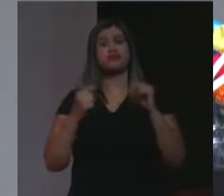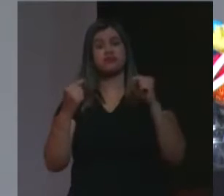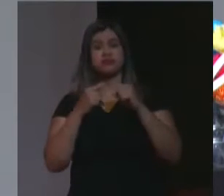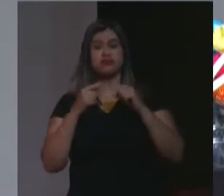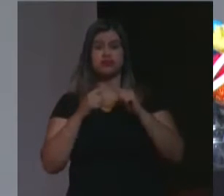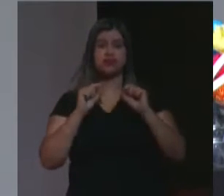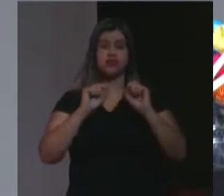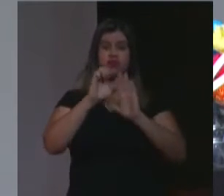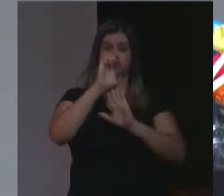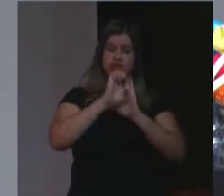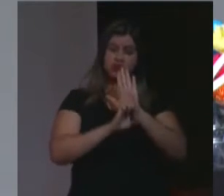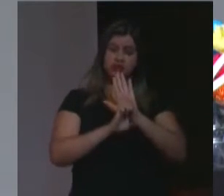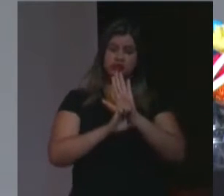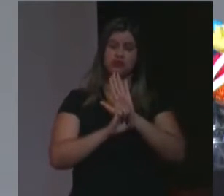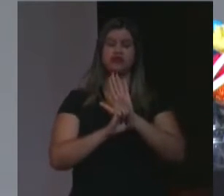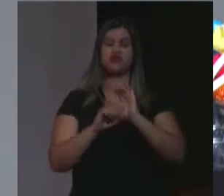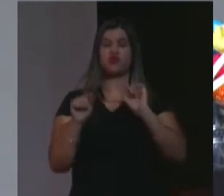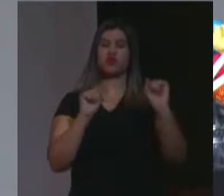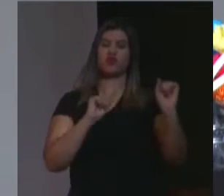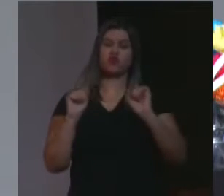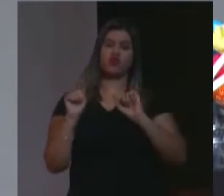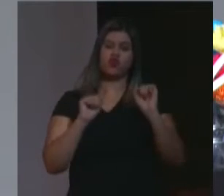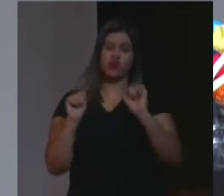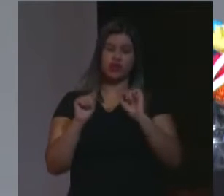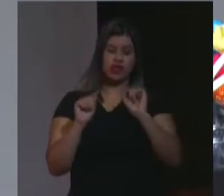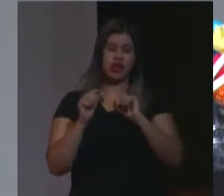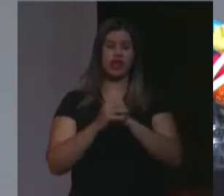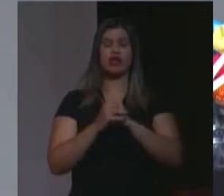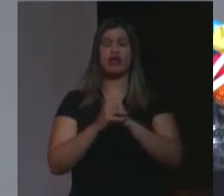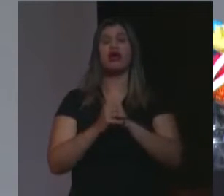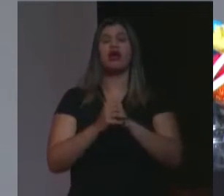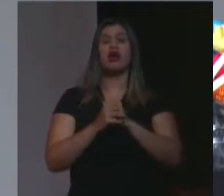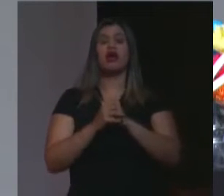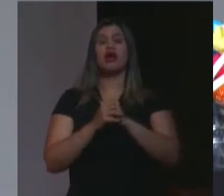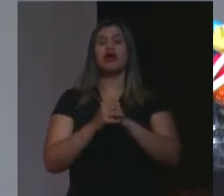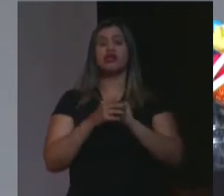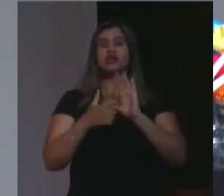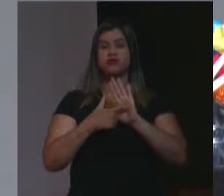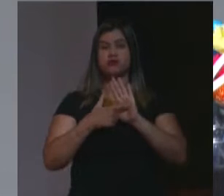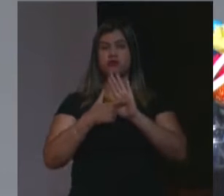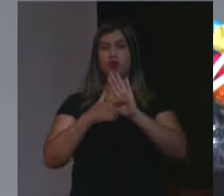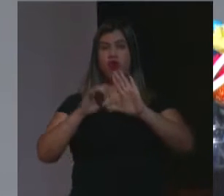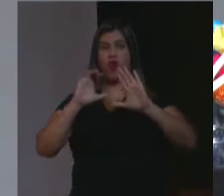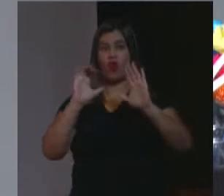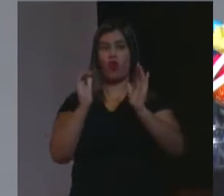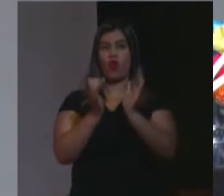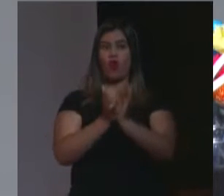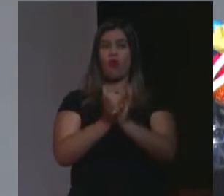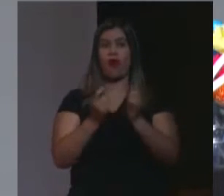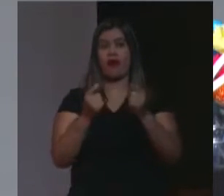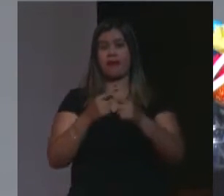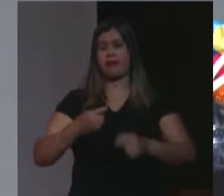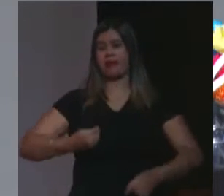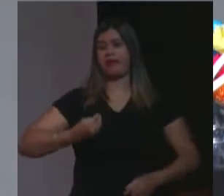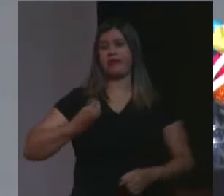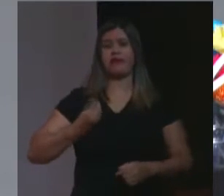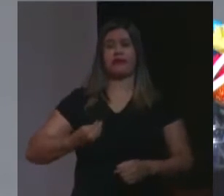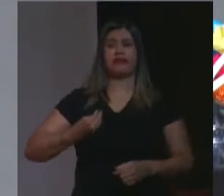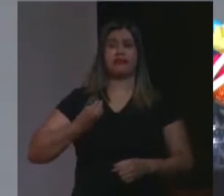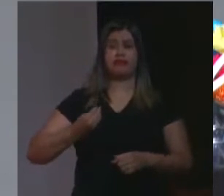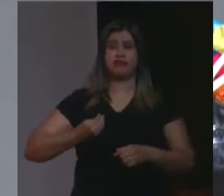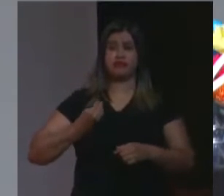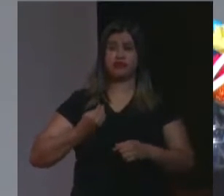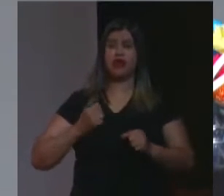quanto no estatuto de submeter intencionalmente o grupo a condições de existência capazes de